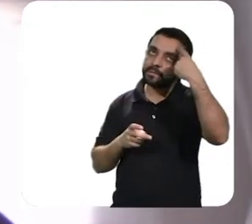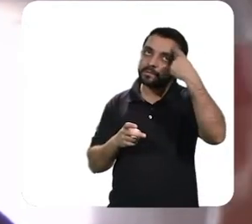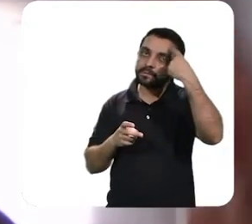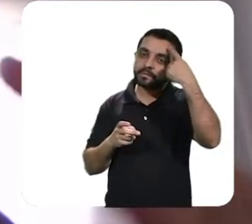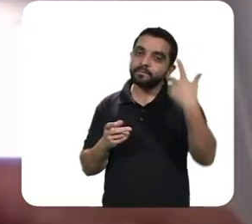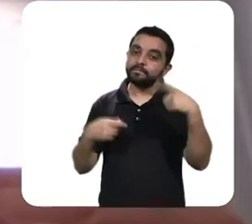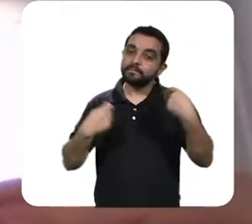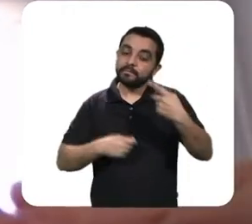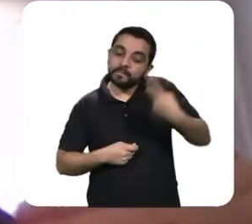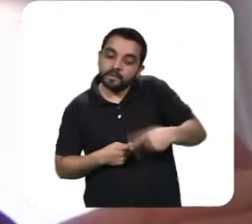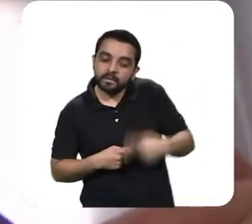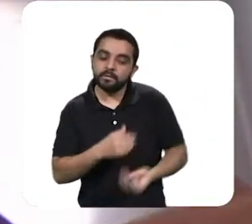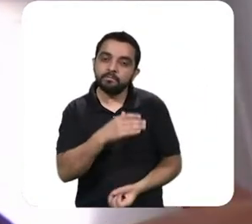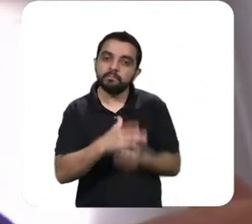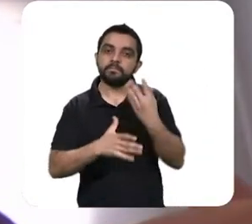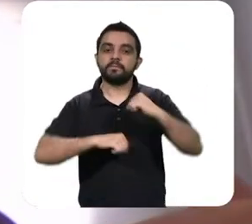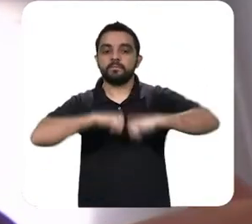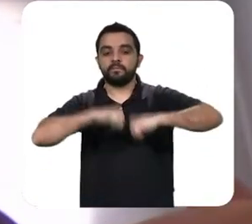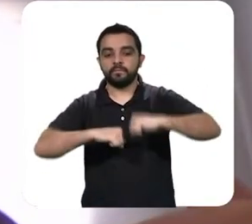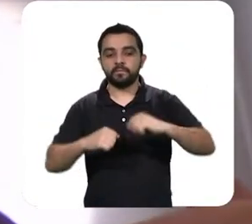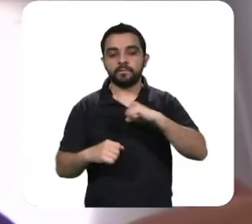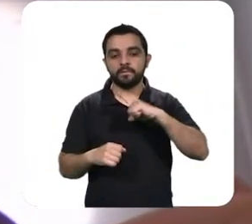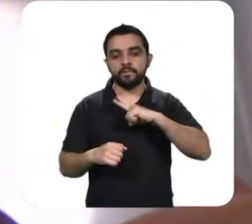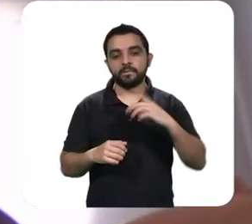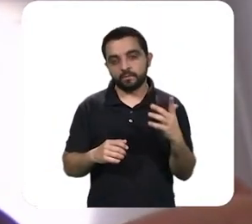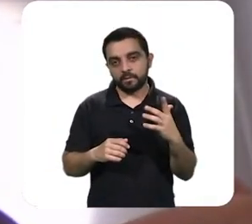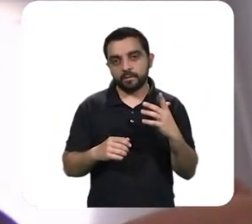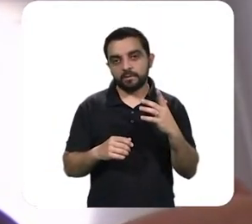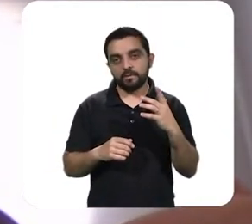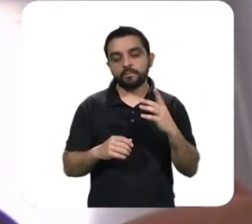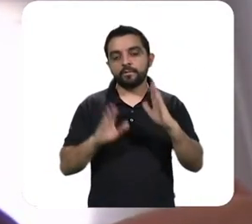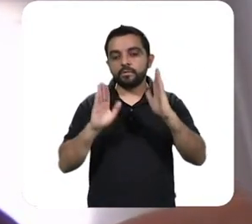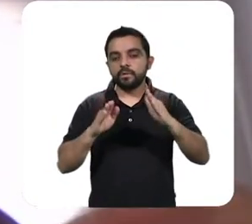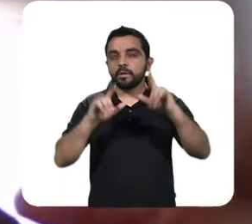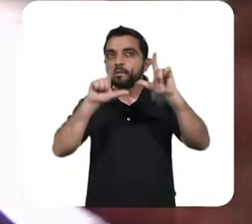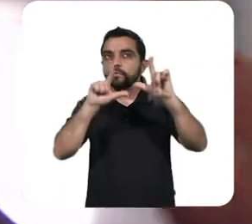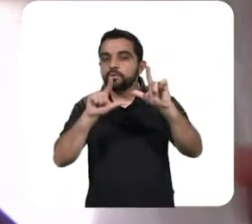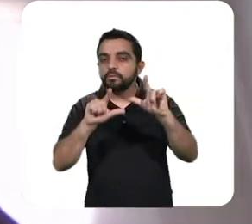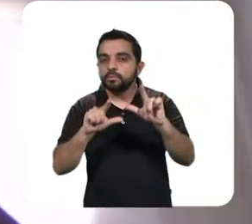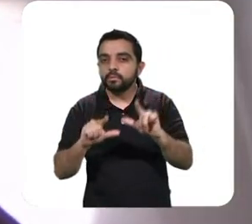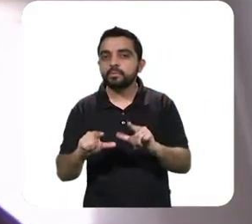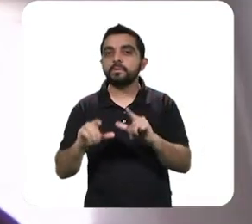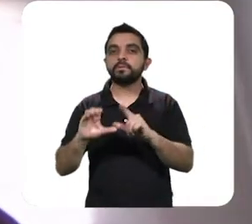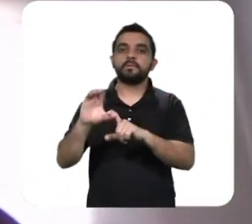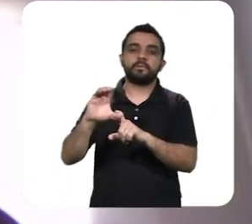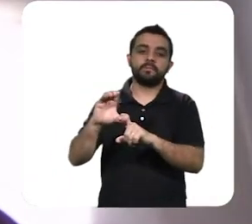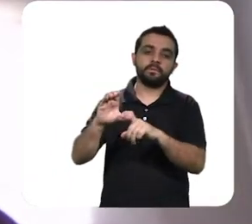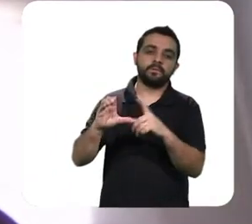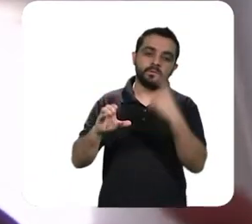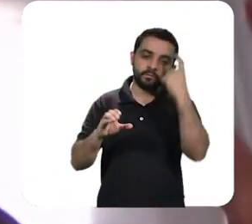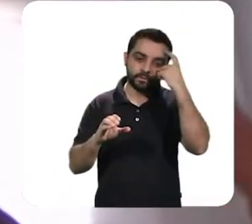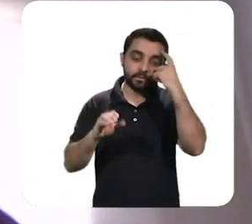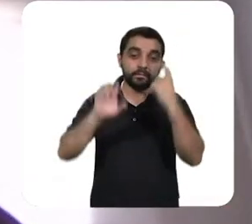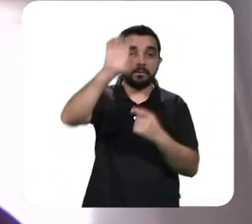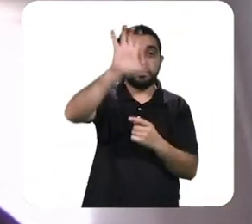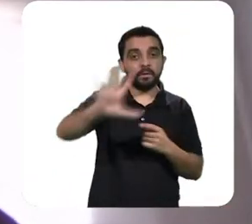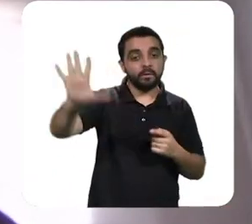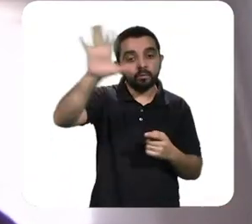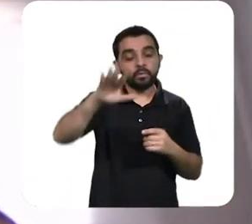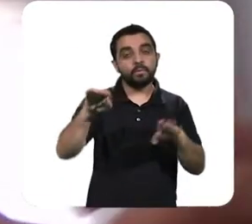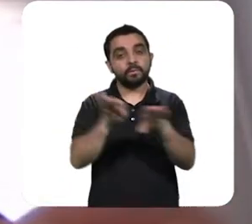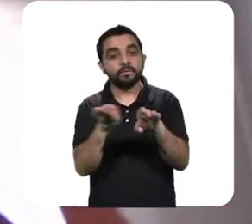movimento vindo de arrefecimento desse processo de integração na Europa a gente tem o caso